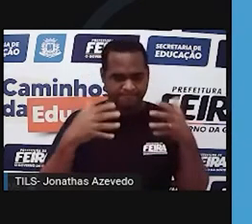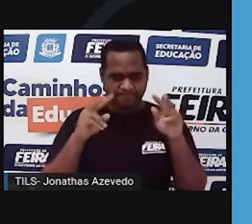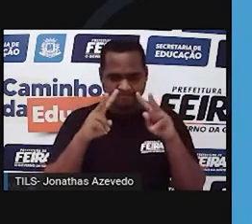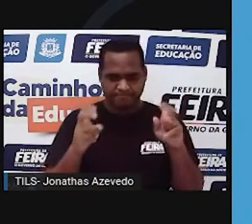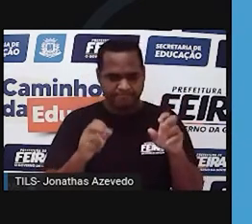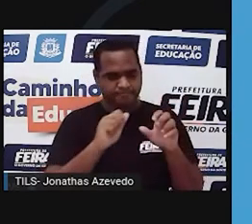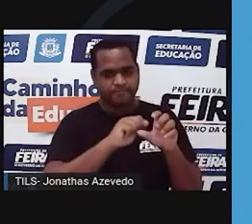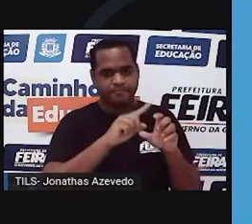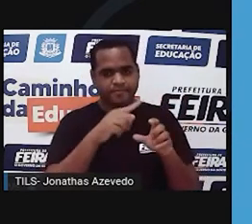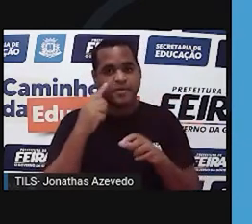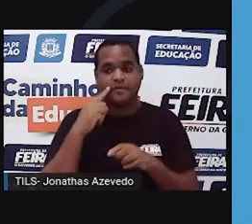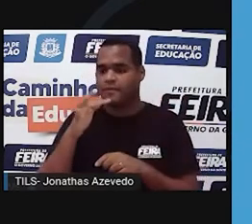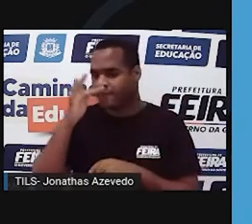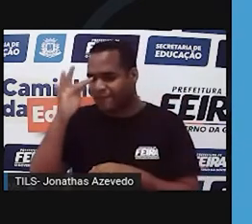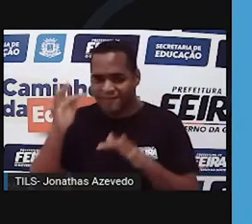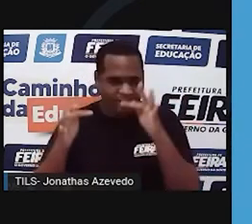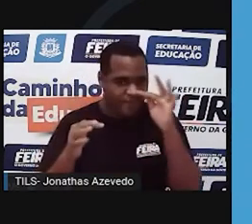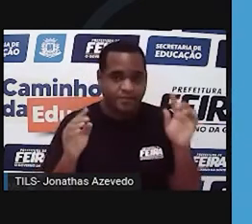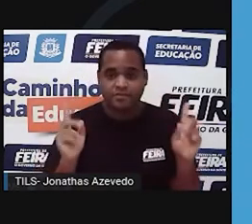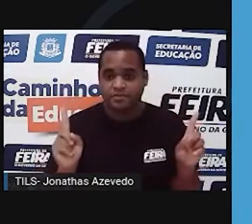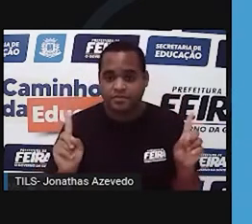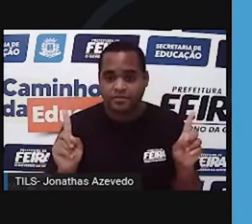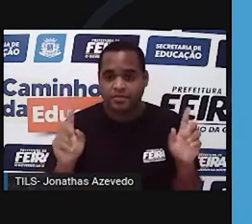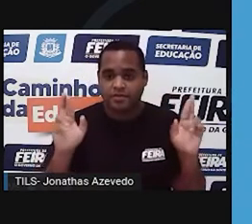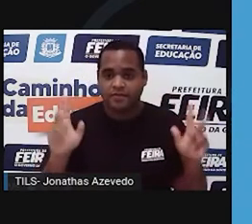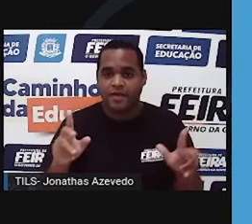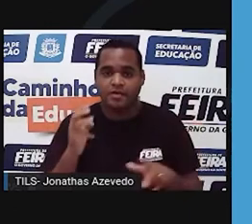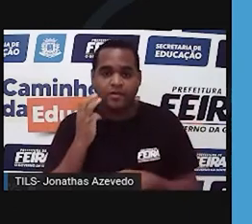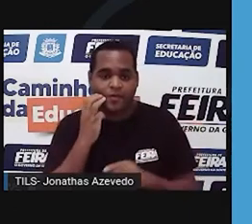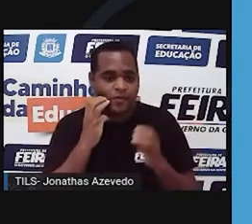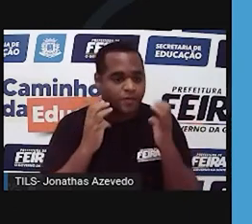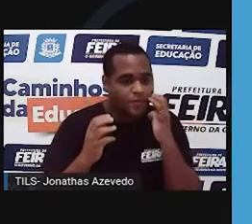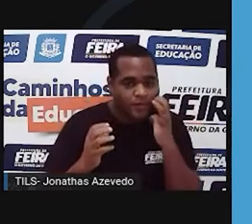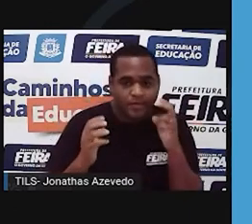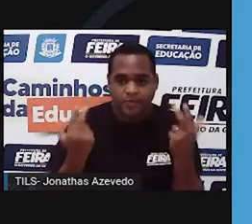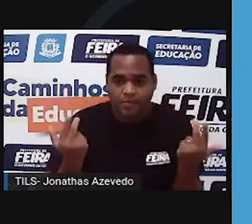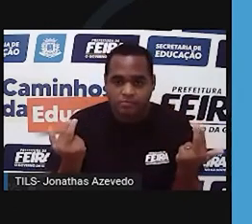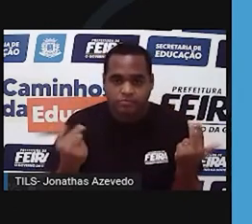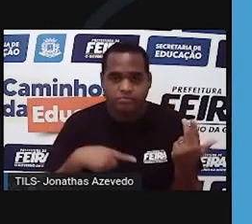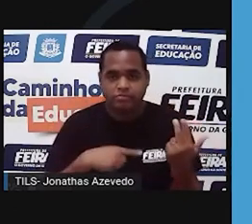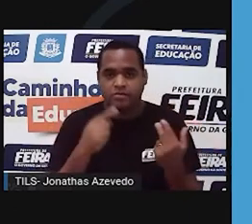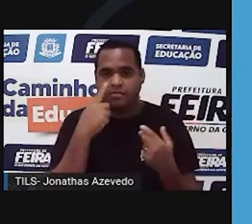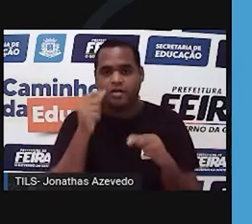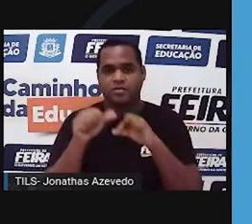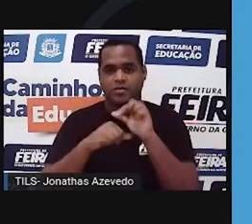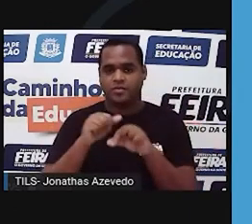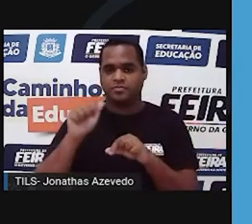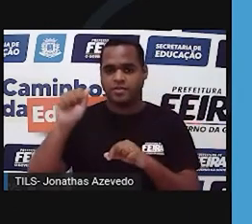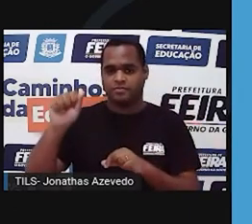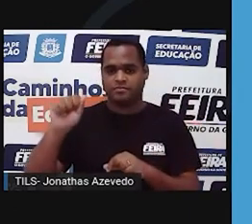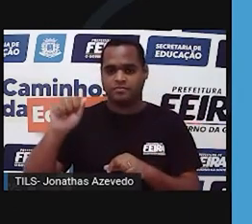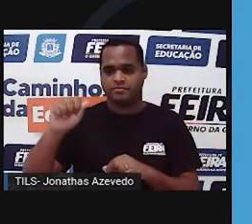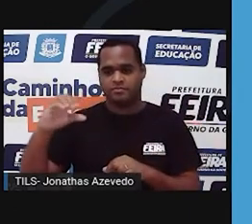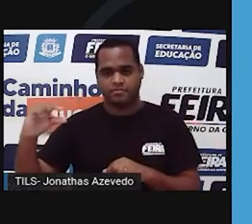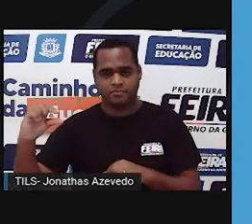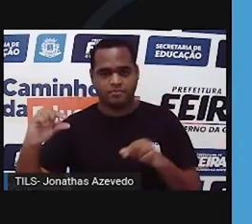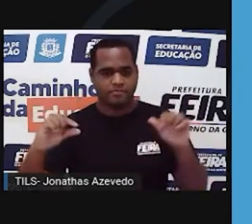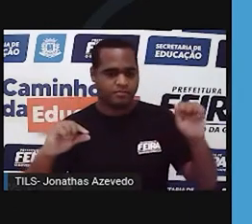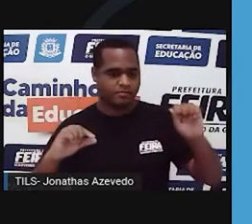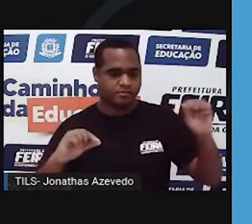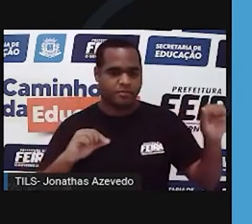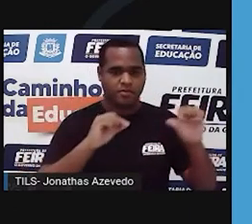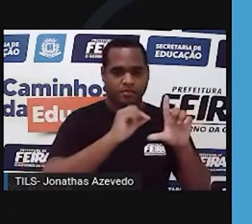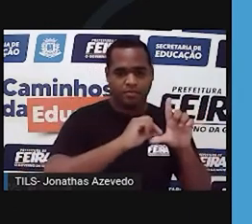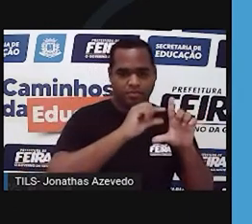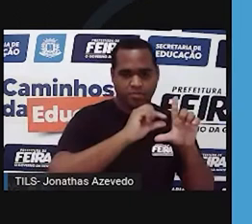diferença entre essas duas florzinhas aqui, que são roxas, a gente vê que o fenótipo é igual. Mas o que muda é o genótipo. Enquanto essa daqui vai ser